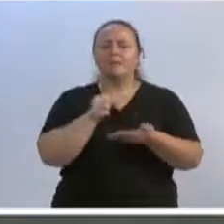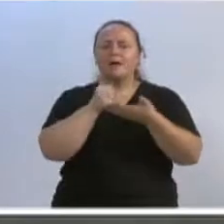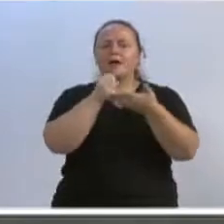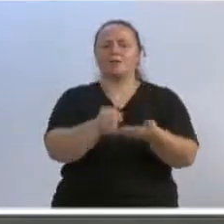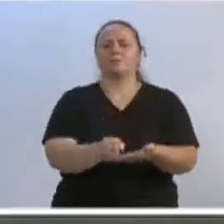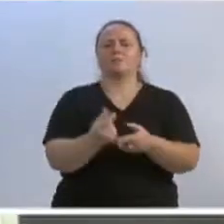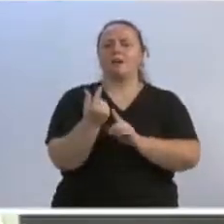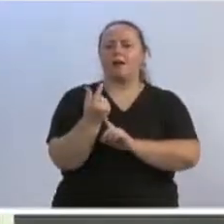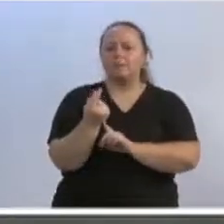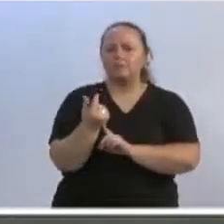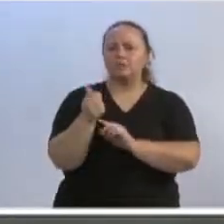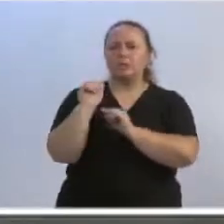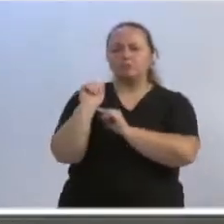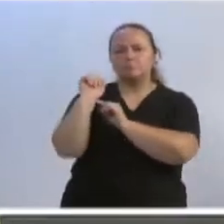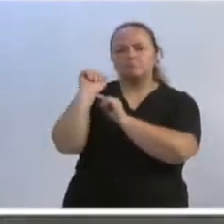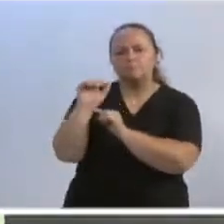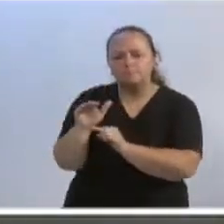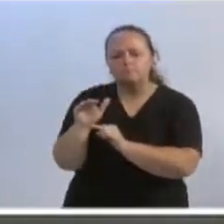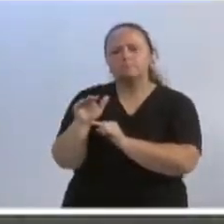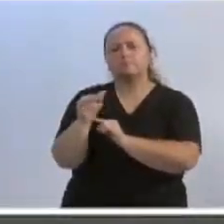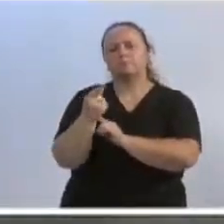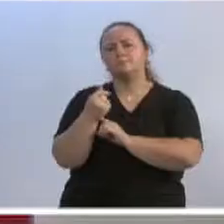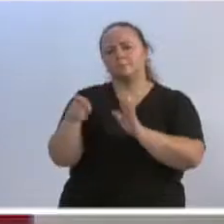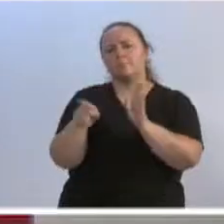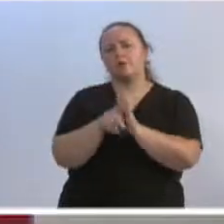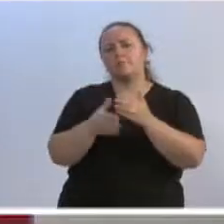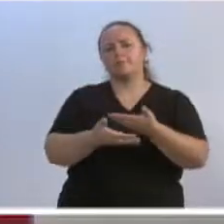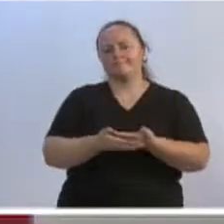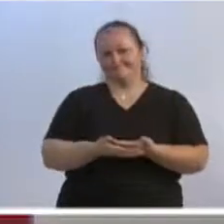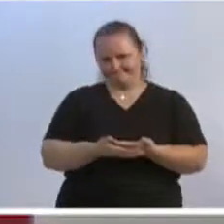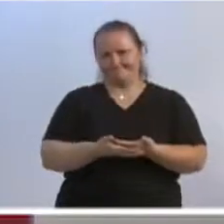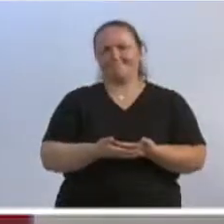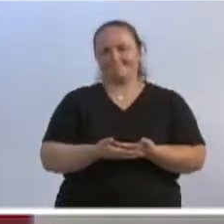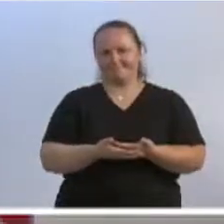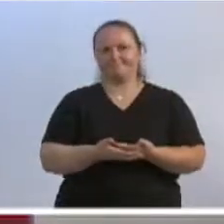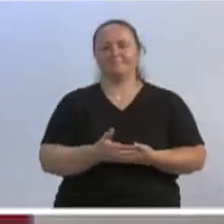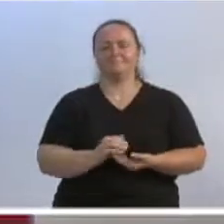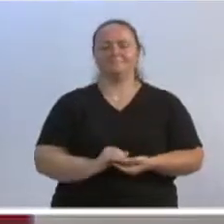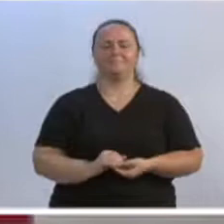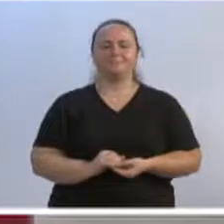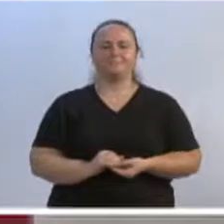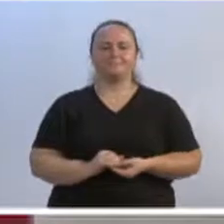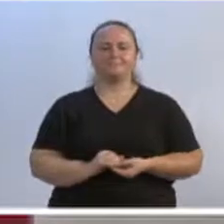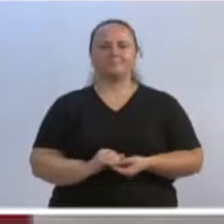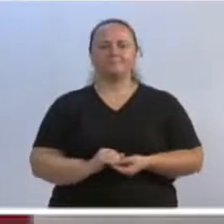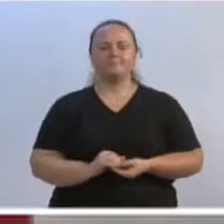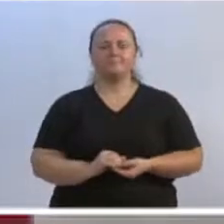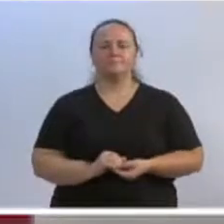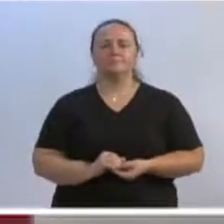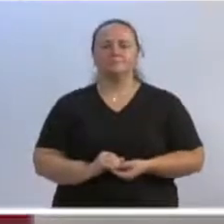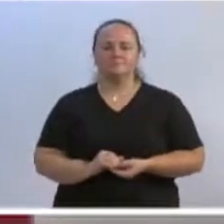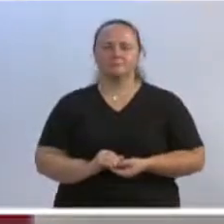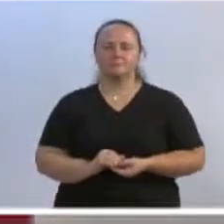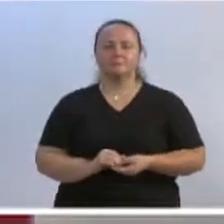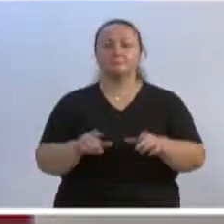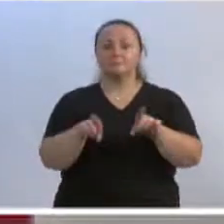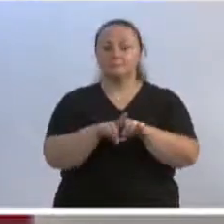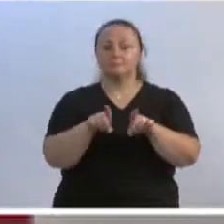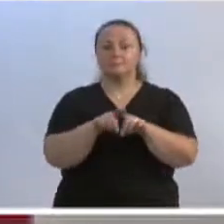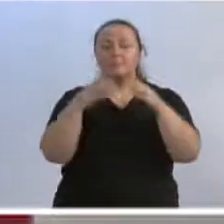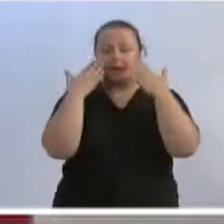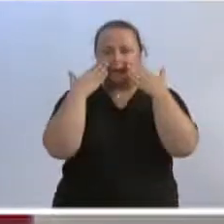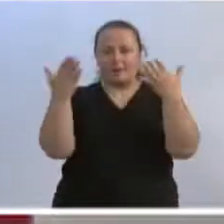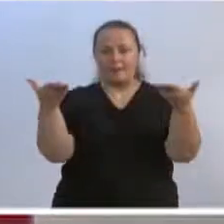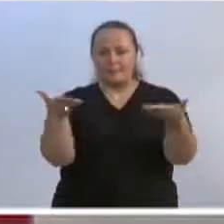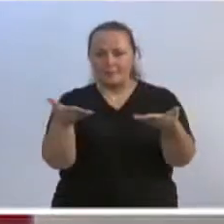contribuição na conta de energia em prol do hospital. Dando sequência na tarde de hoje, senhor presidente, quero aqui mostrar um vídeo,